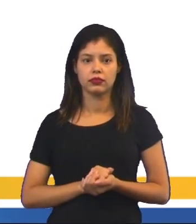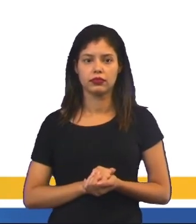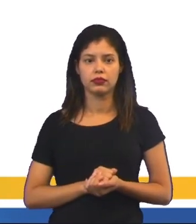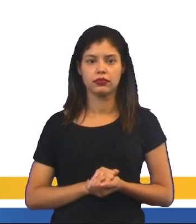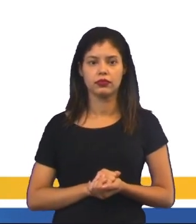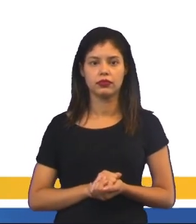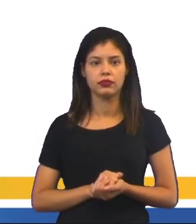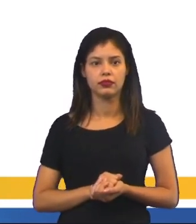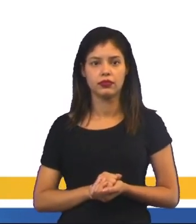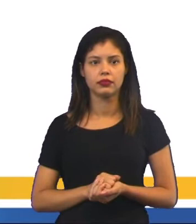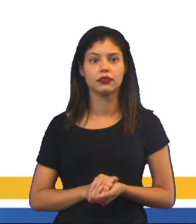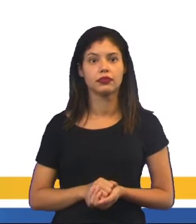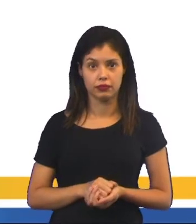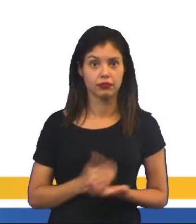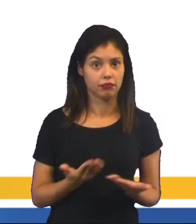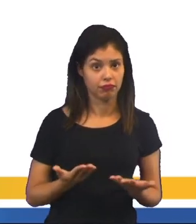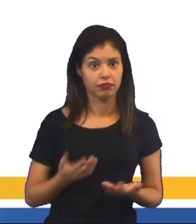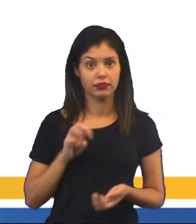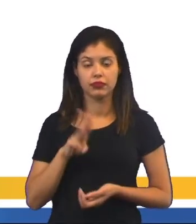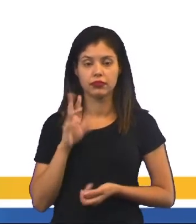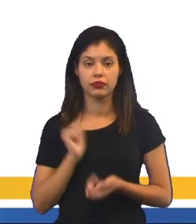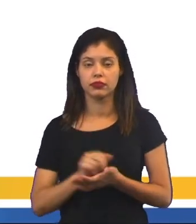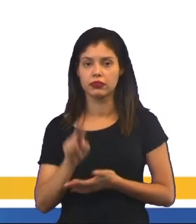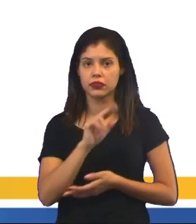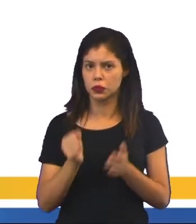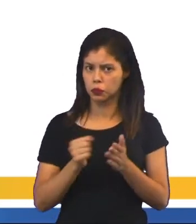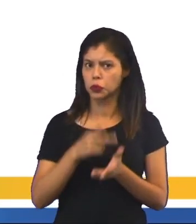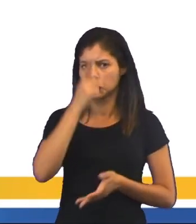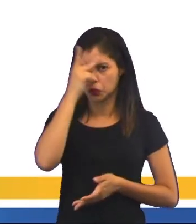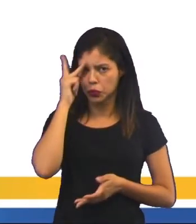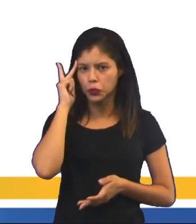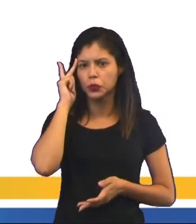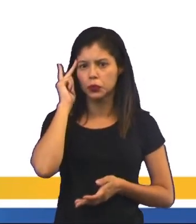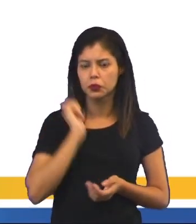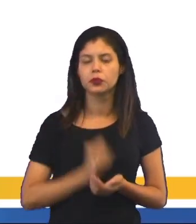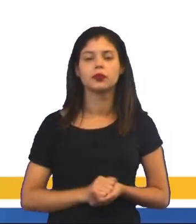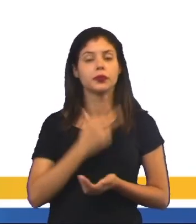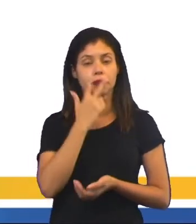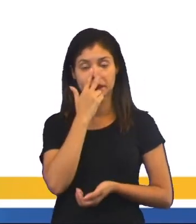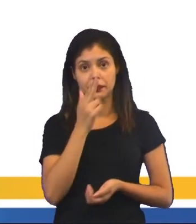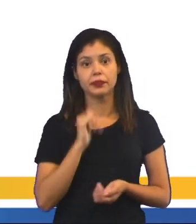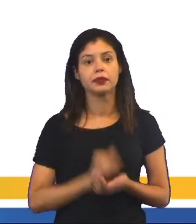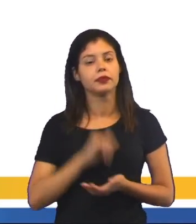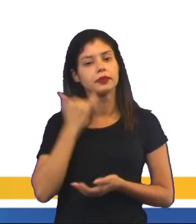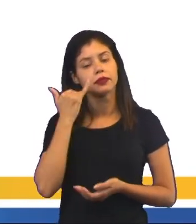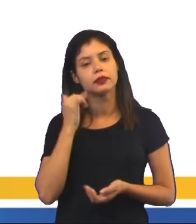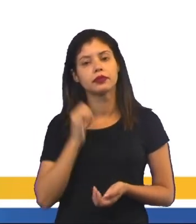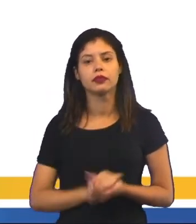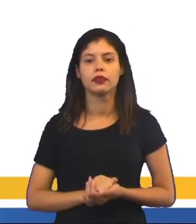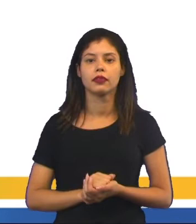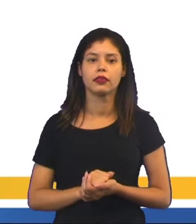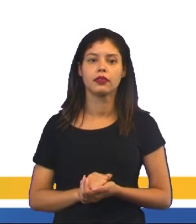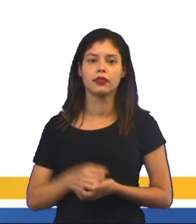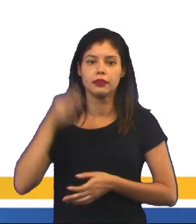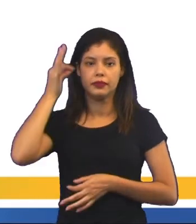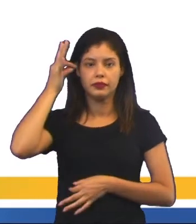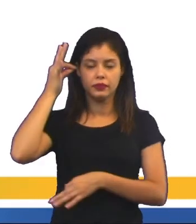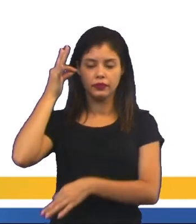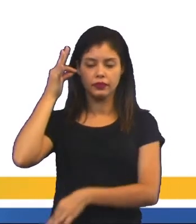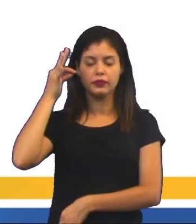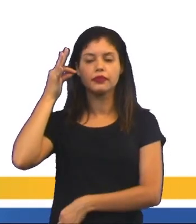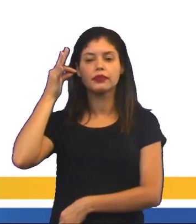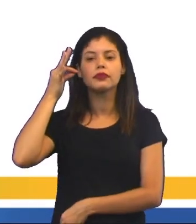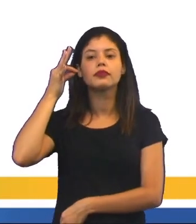de Walkman, né? Ele foi usado por muita gente também semelhante ao celular, era dependurado na